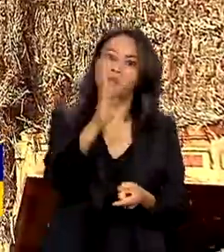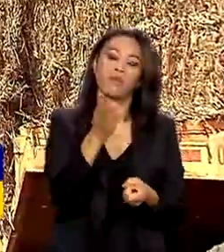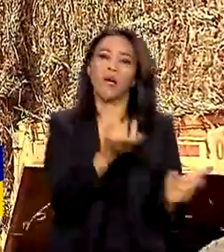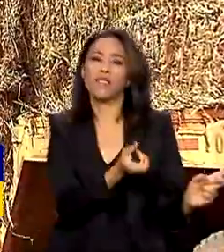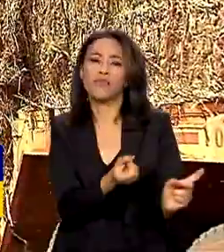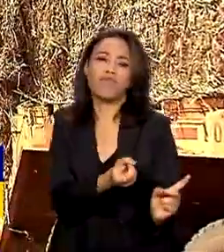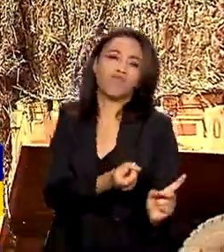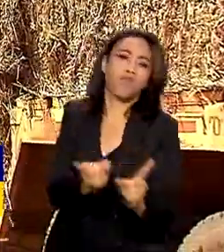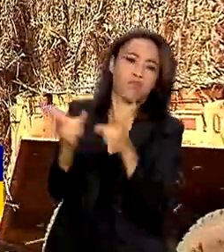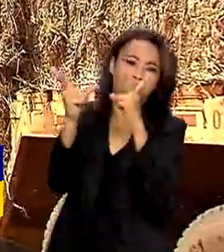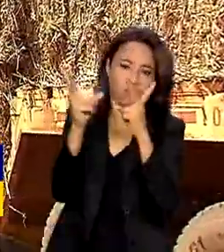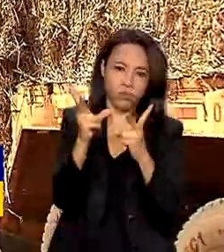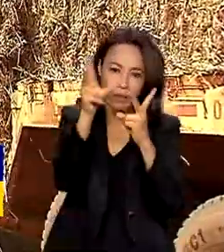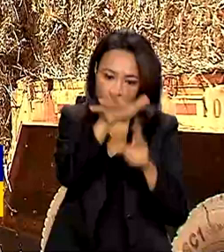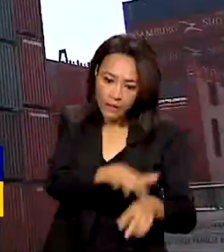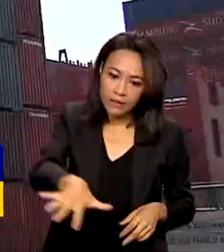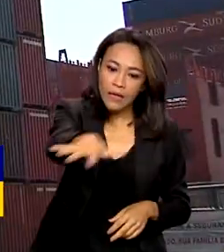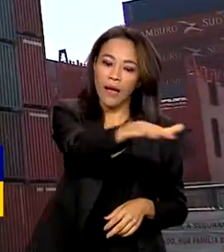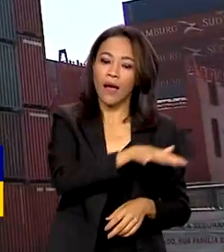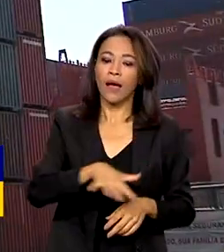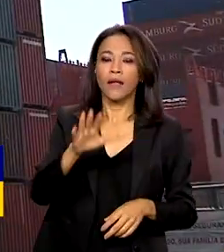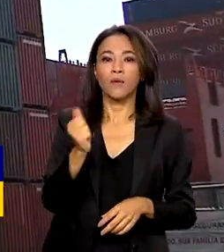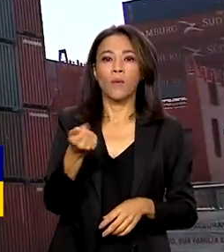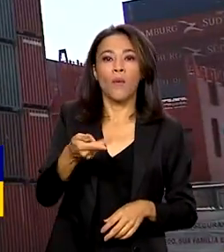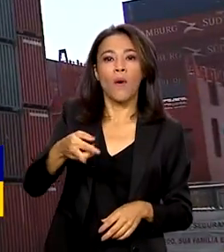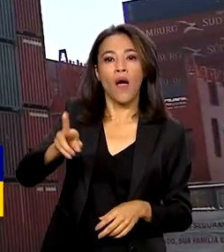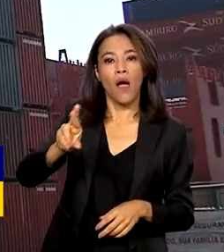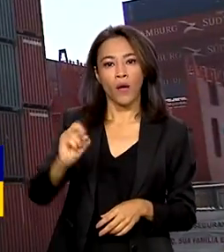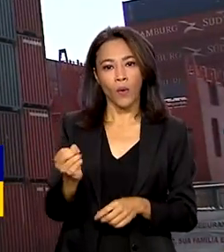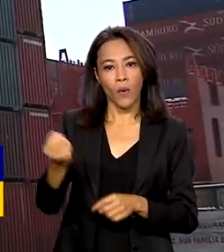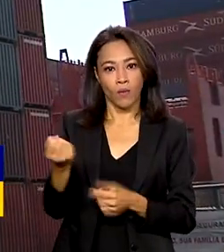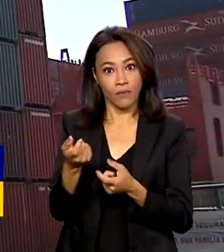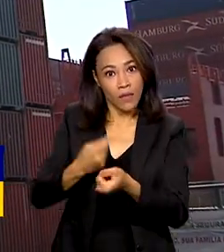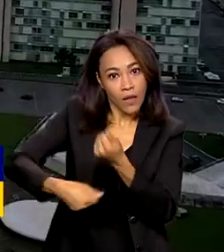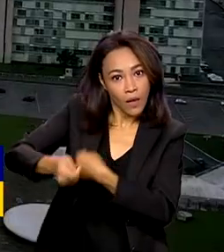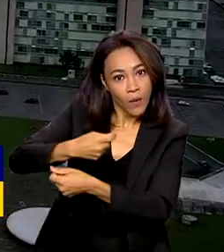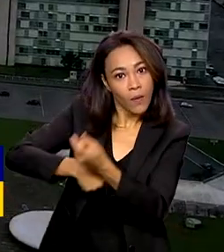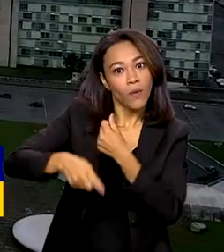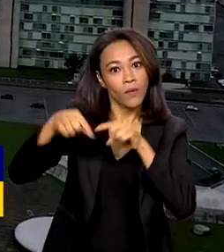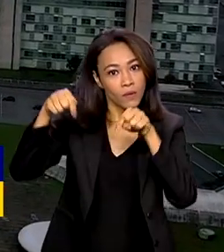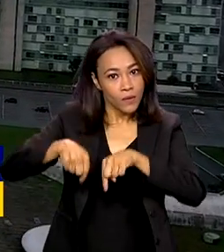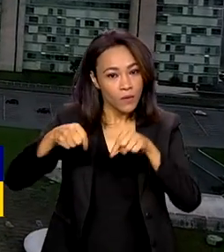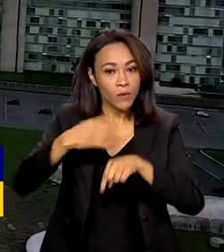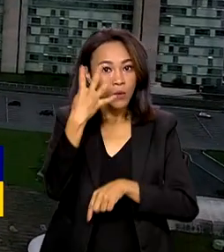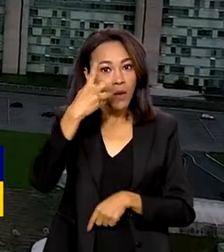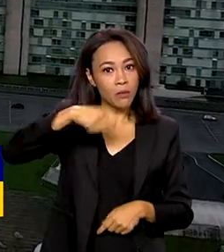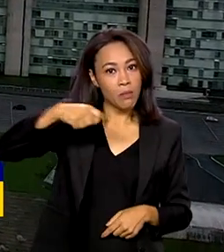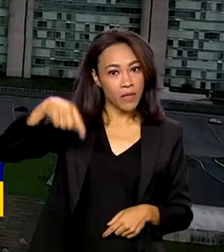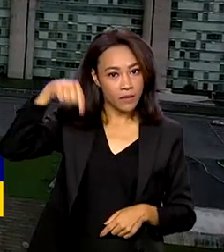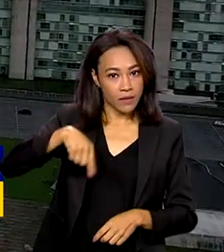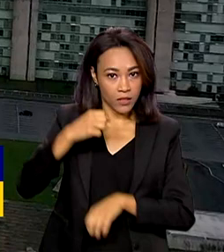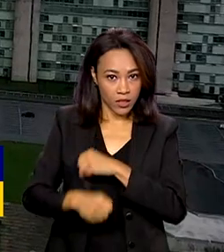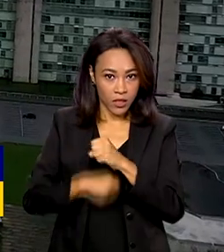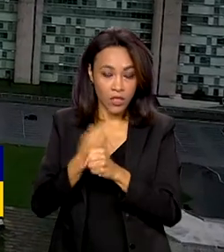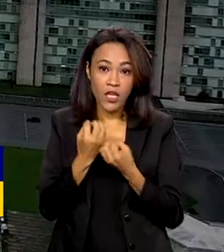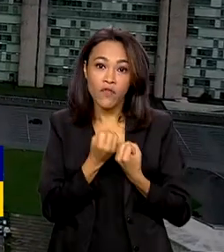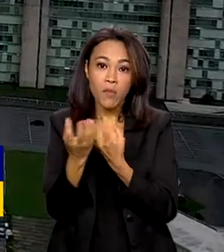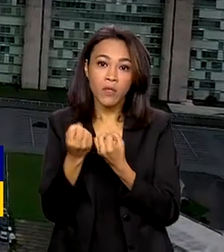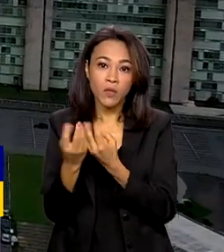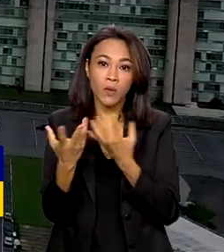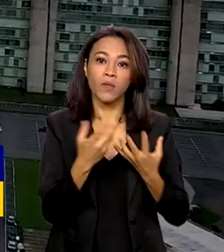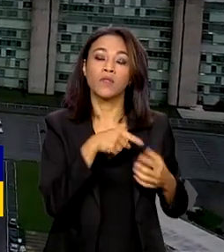exportações do agronegócio nos quatro primeiros meses do ano. As informações são do Ministério da